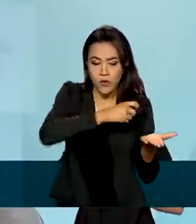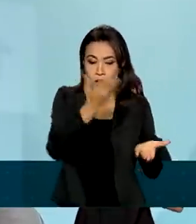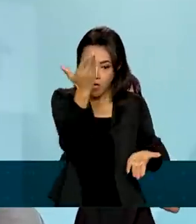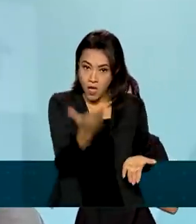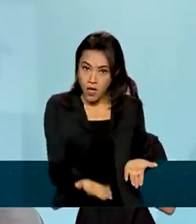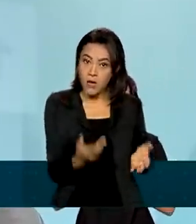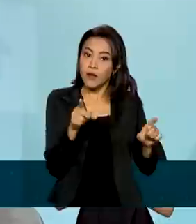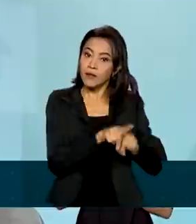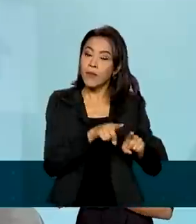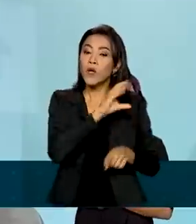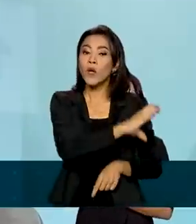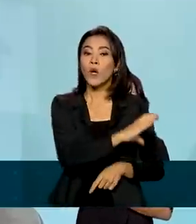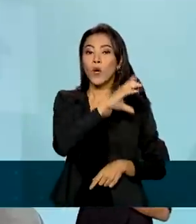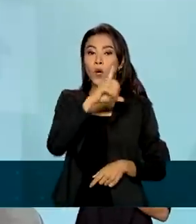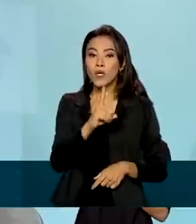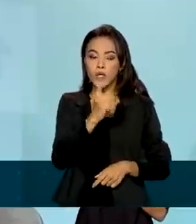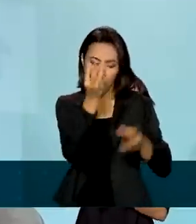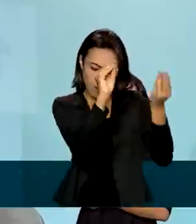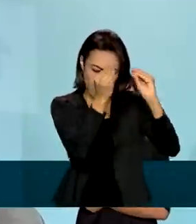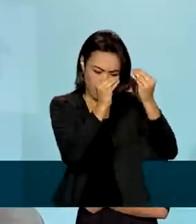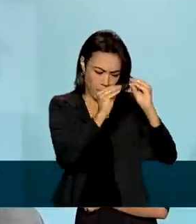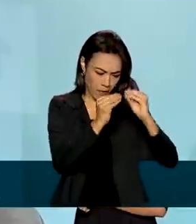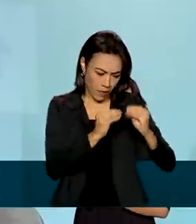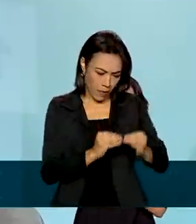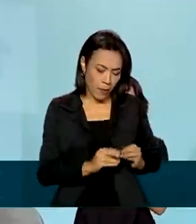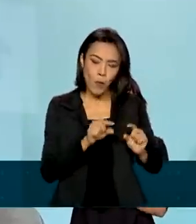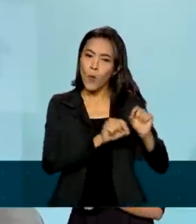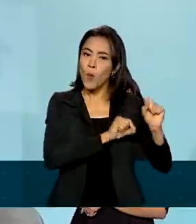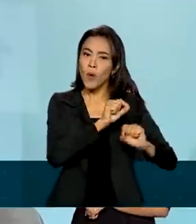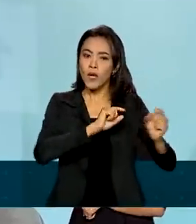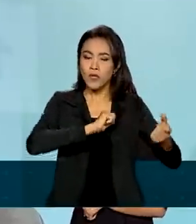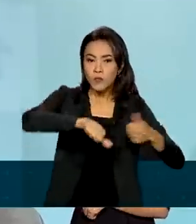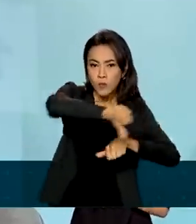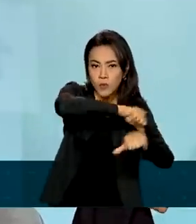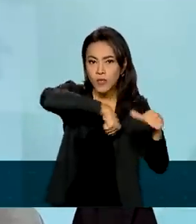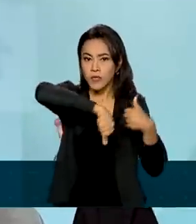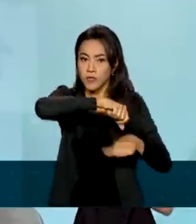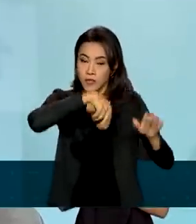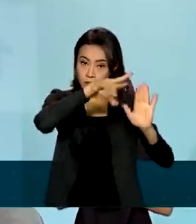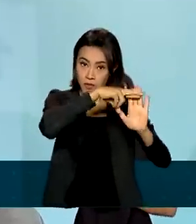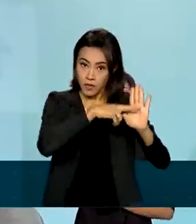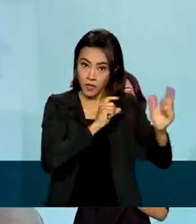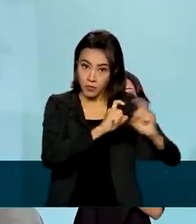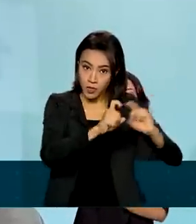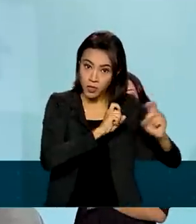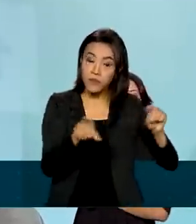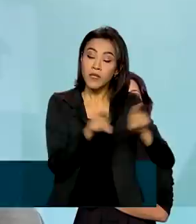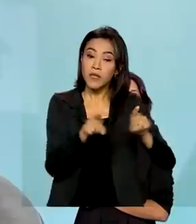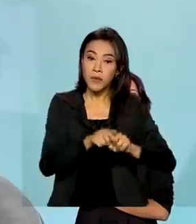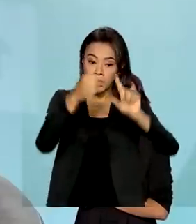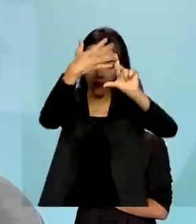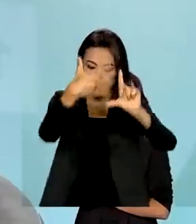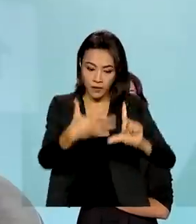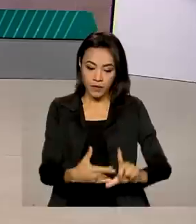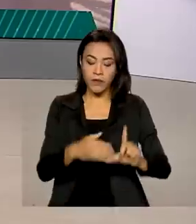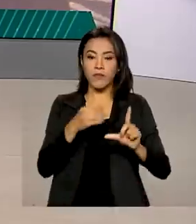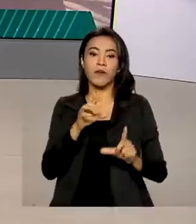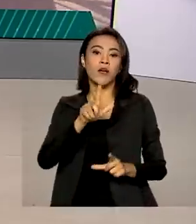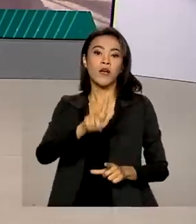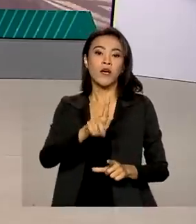também coordenou a elaboração da reforma administrativa e da plataforma gov.br.